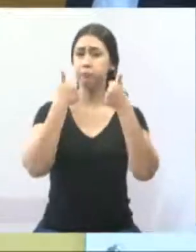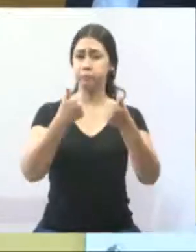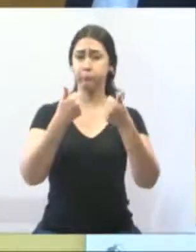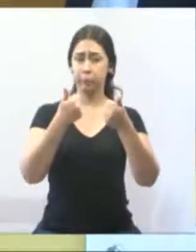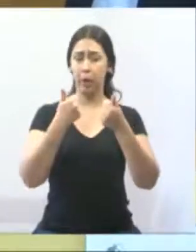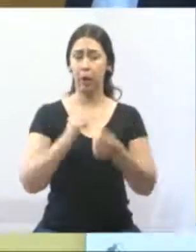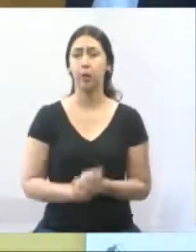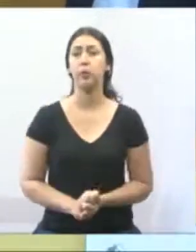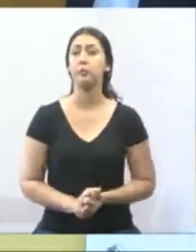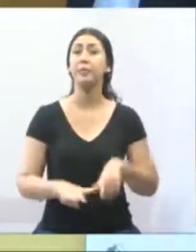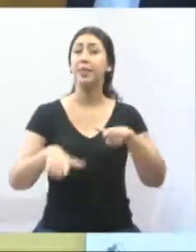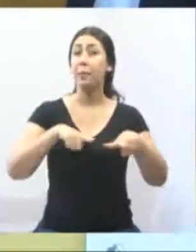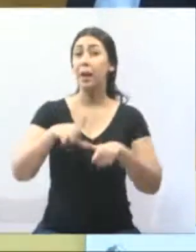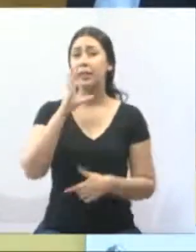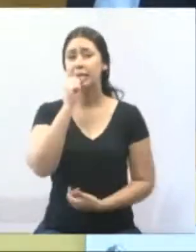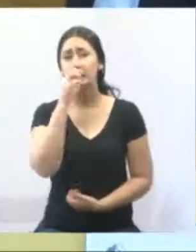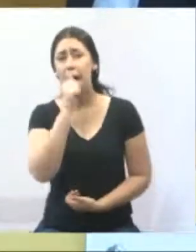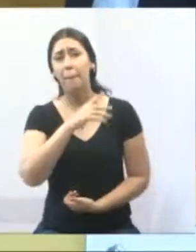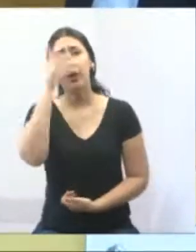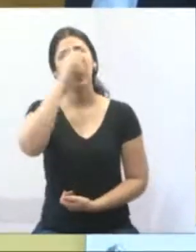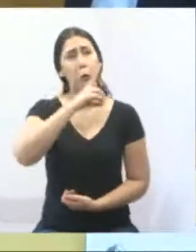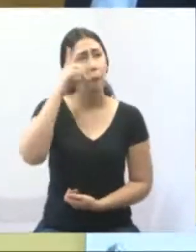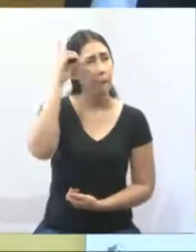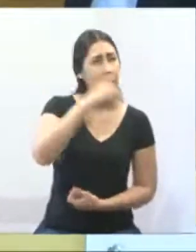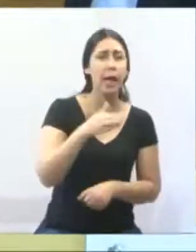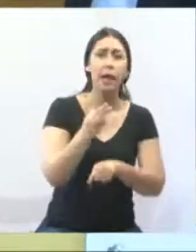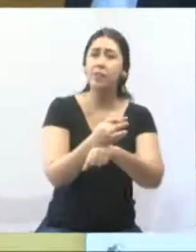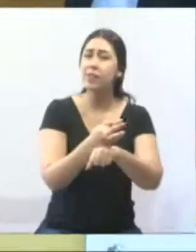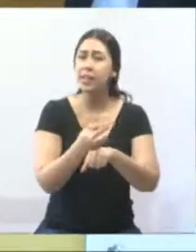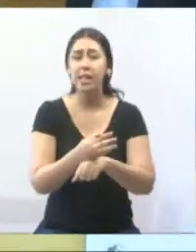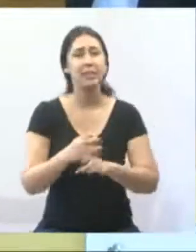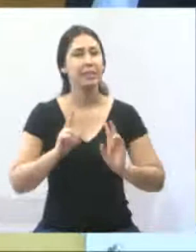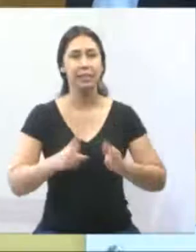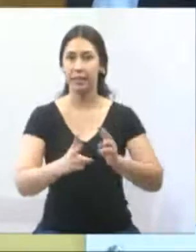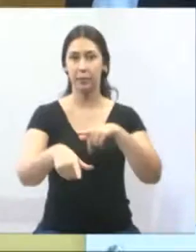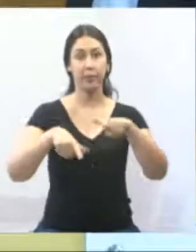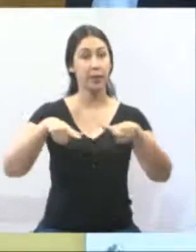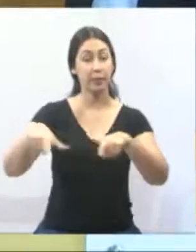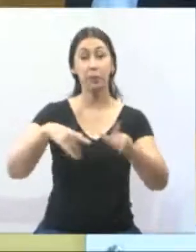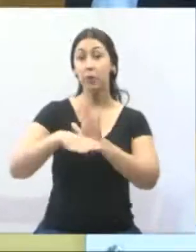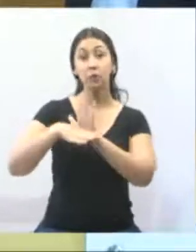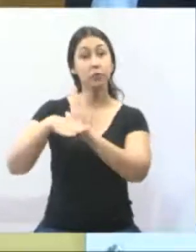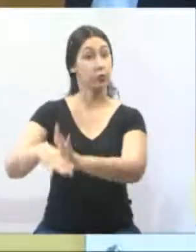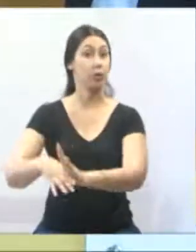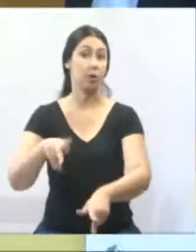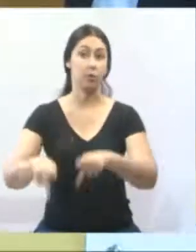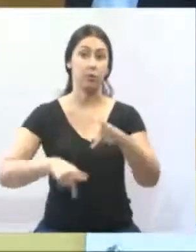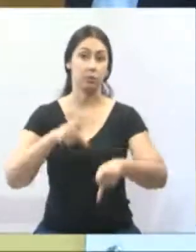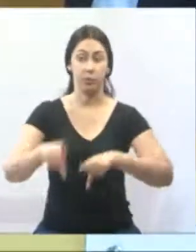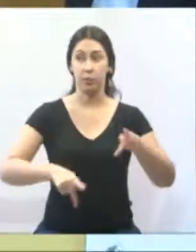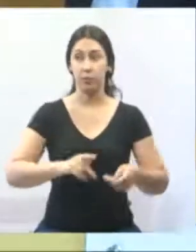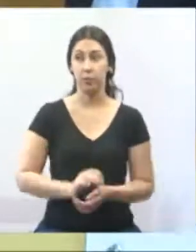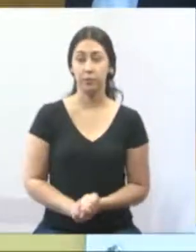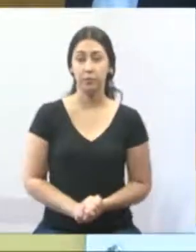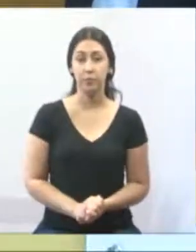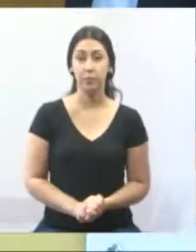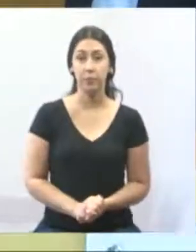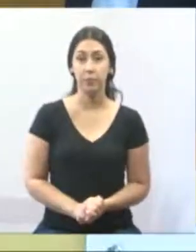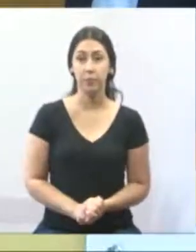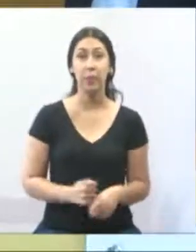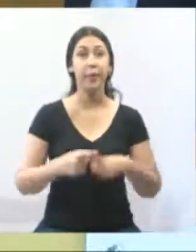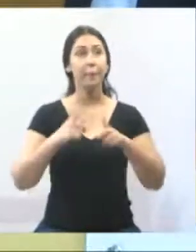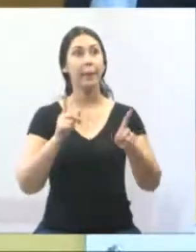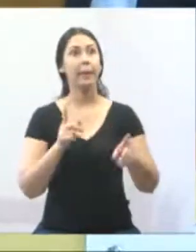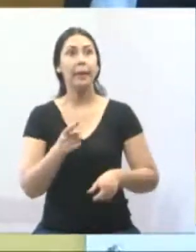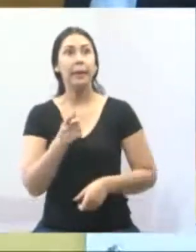Eles trabalham sábado, domingo, feriado, para atender a população. E a população,